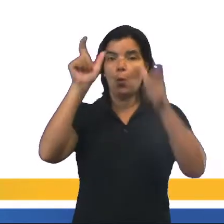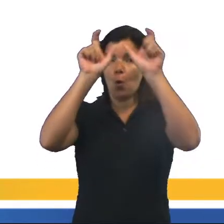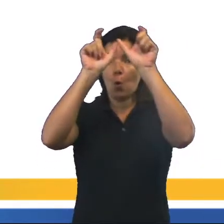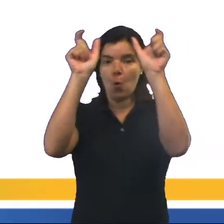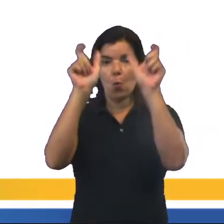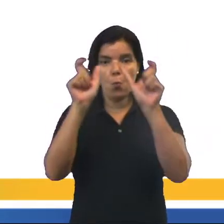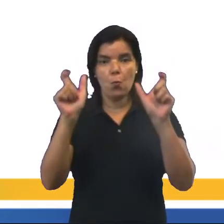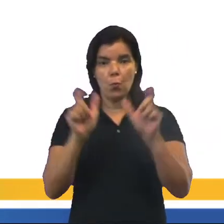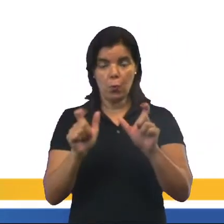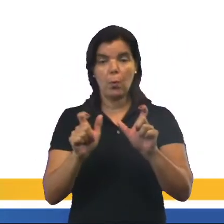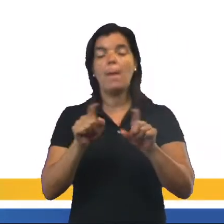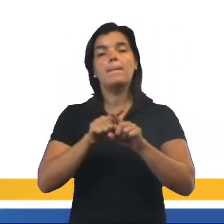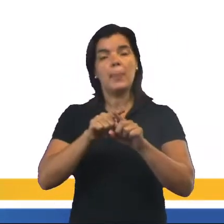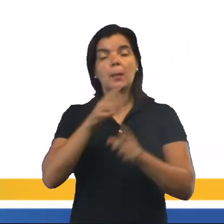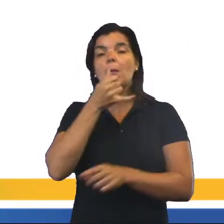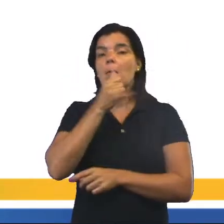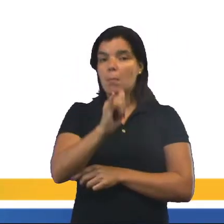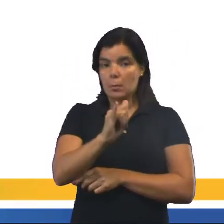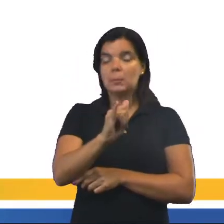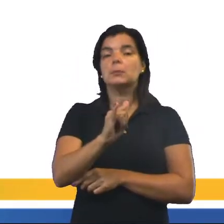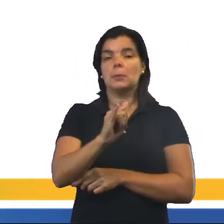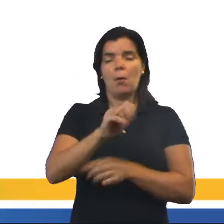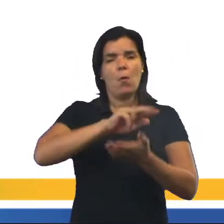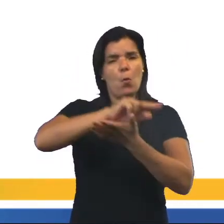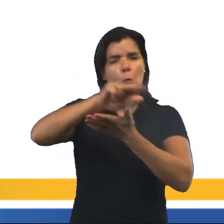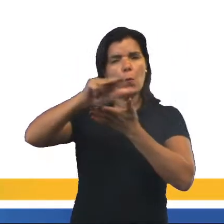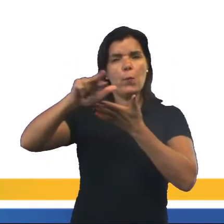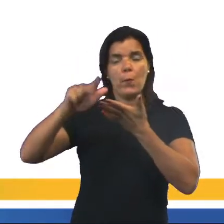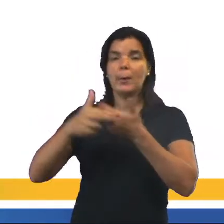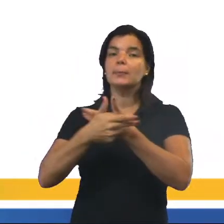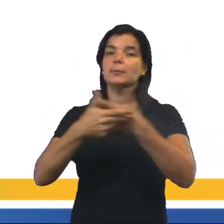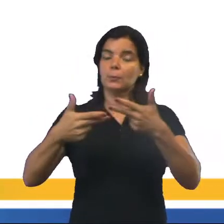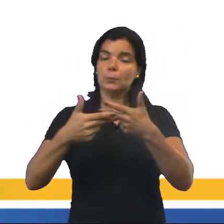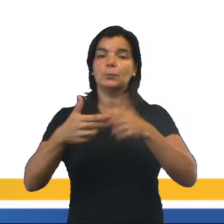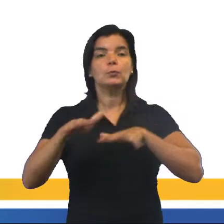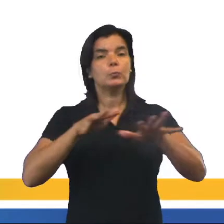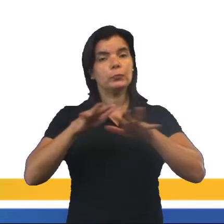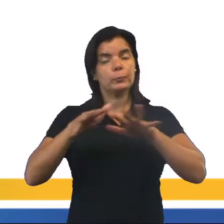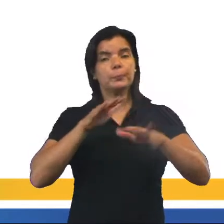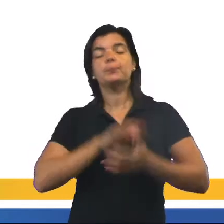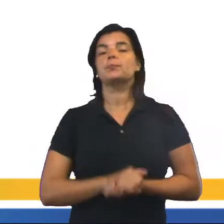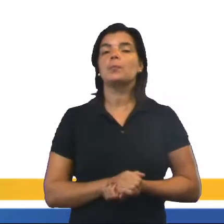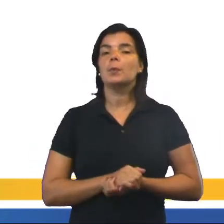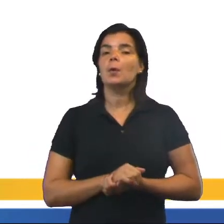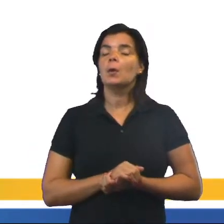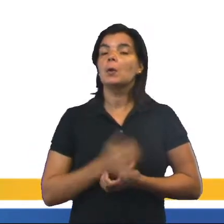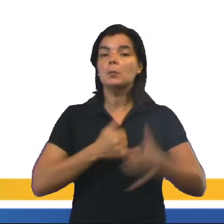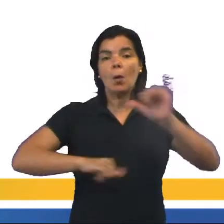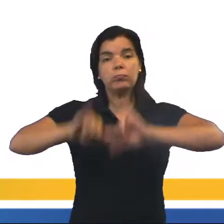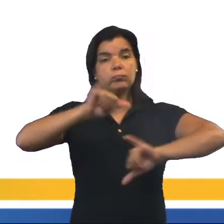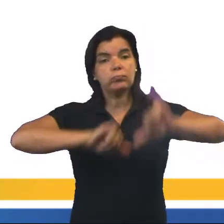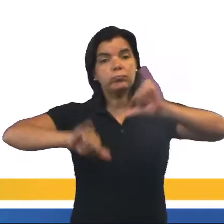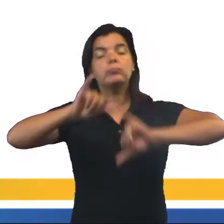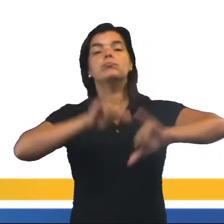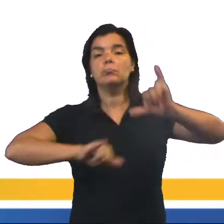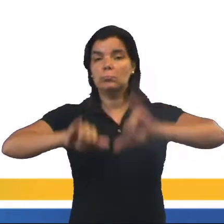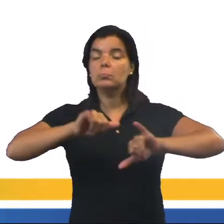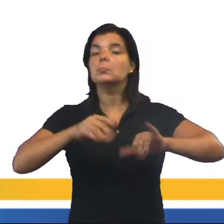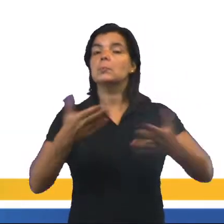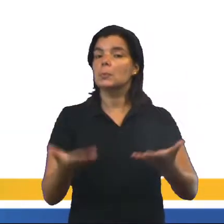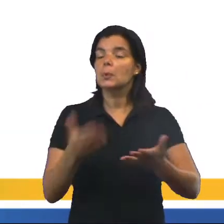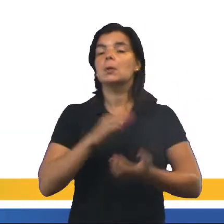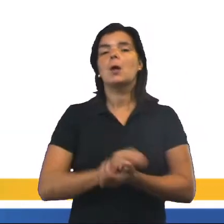energia para realizar as mais diversas atividades. Nessa reação química, que é uma reação